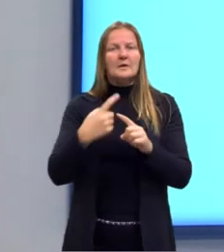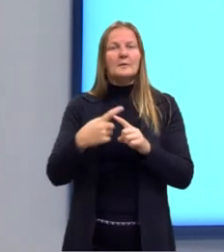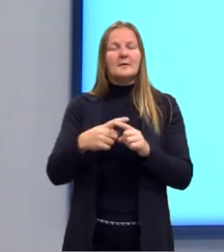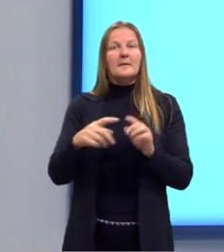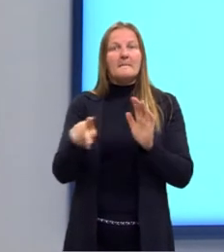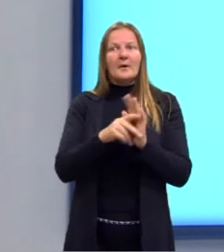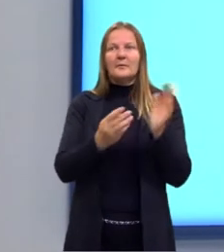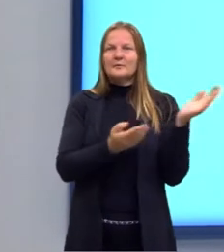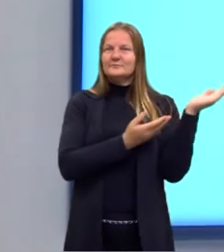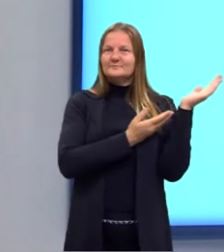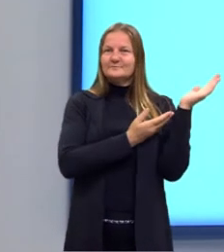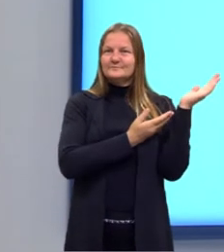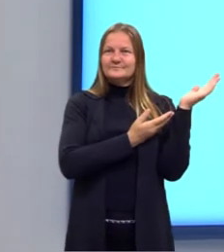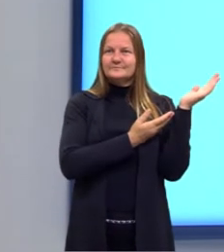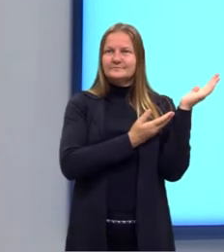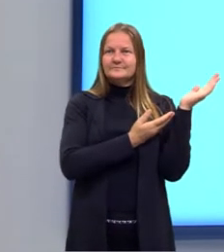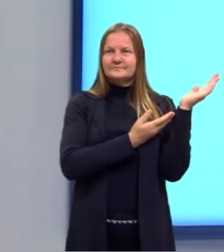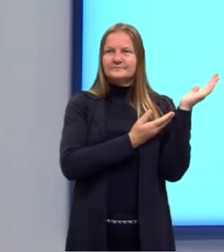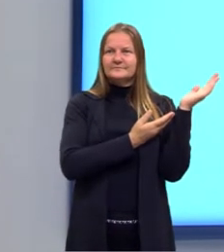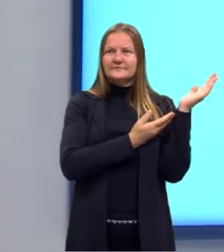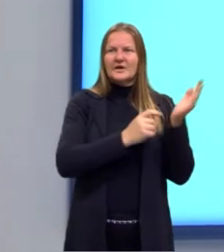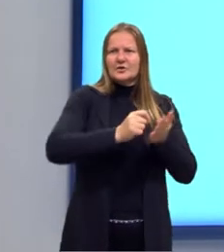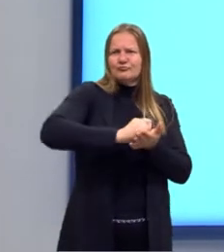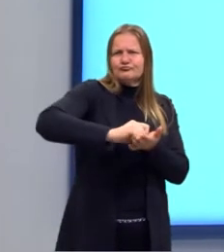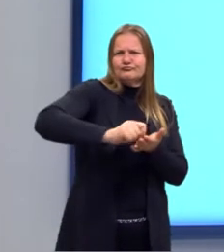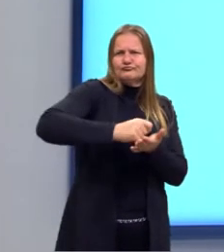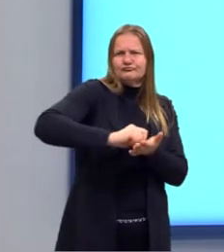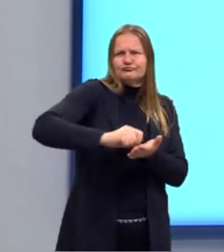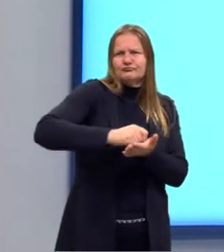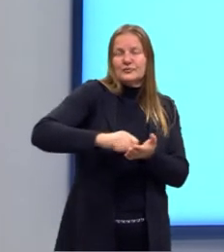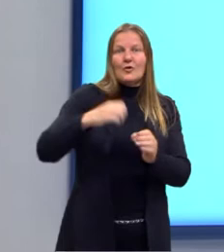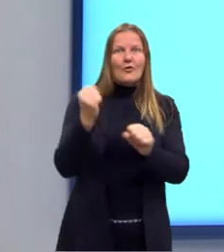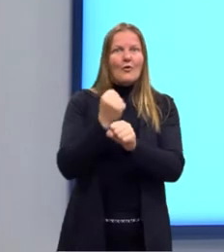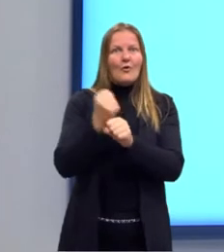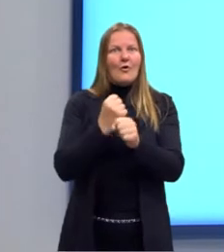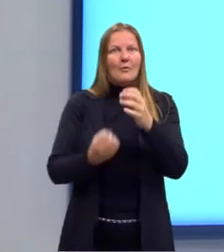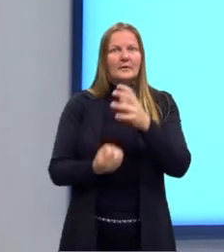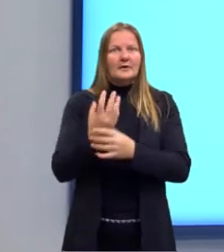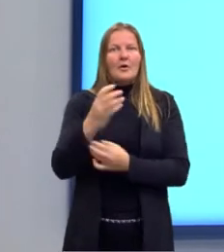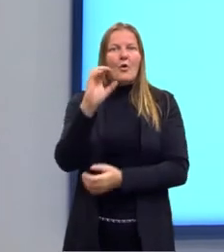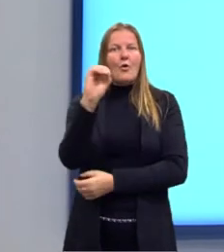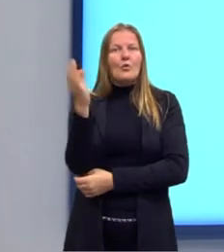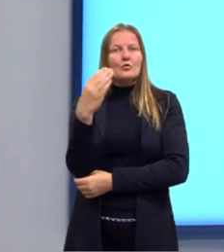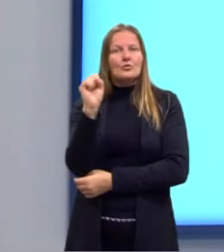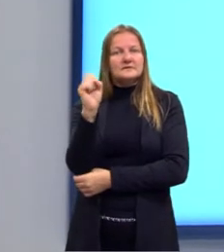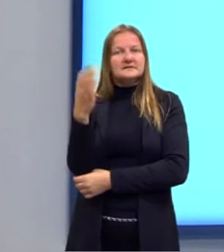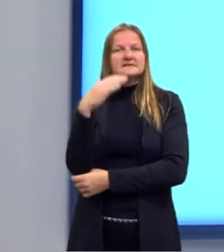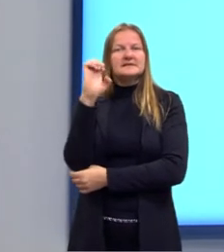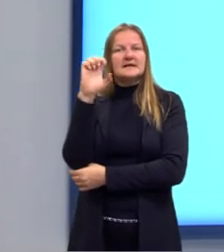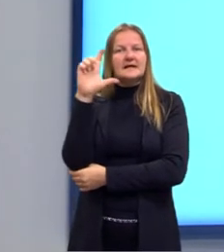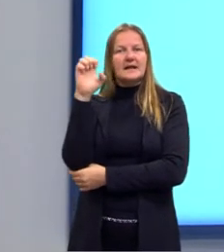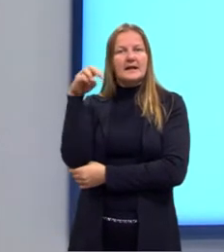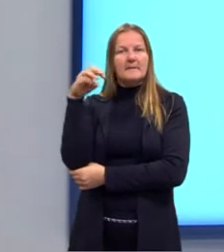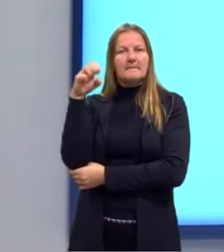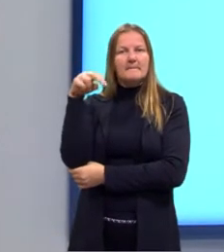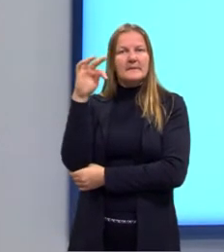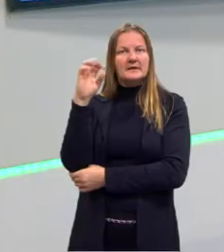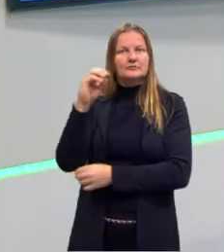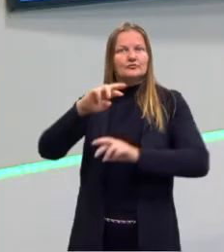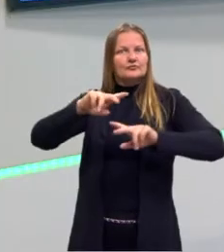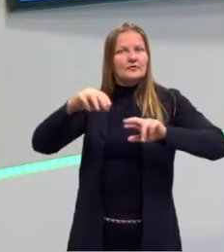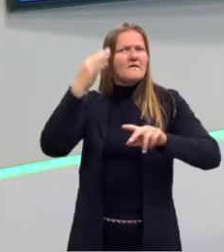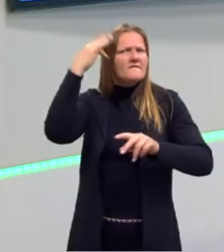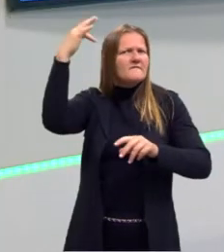Euclides. Ele escreveu então essa obra, Os Elementos, e tem a contribuição de muitos